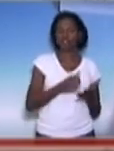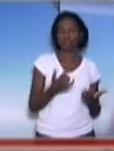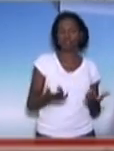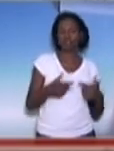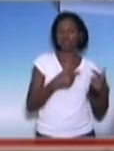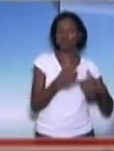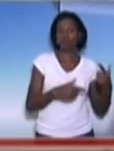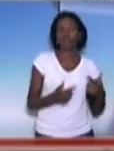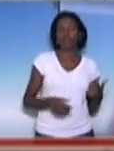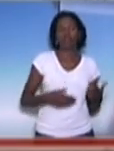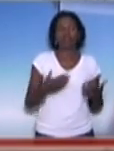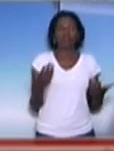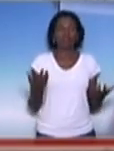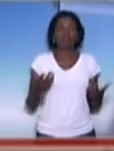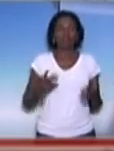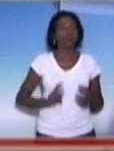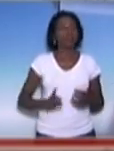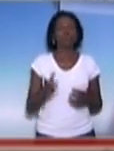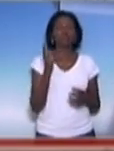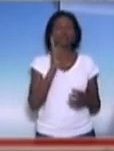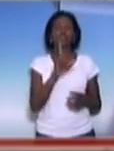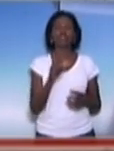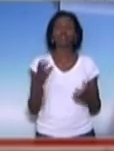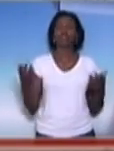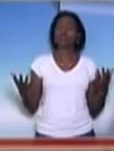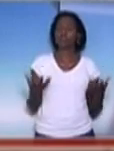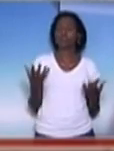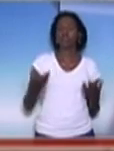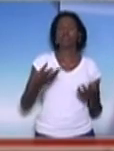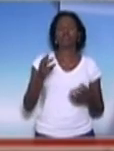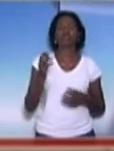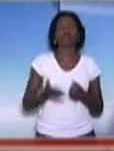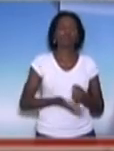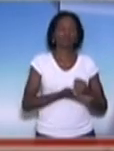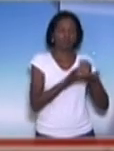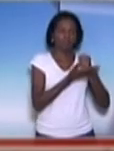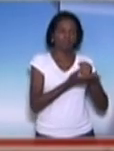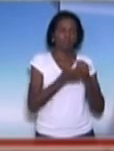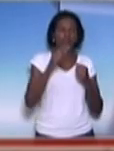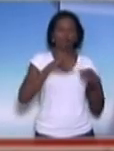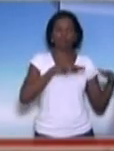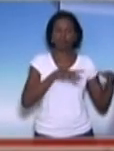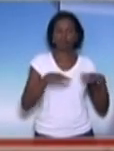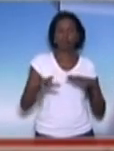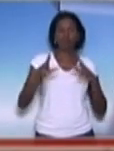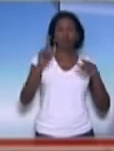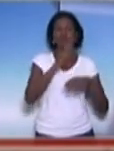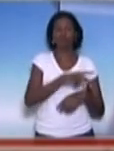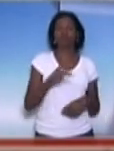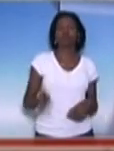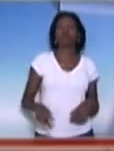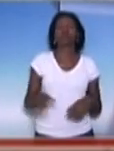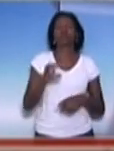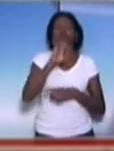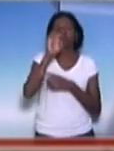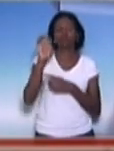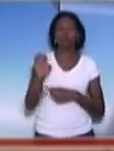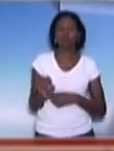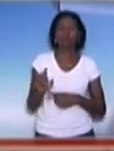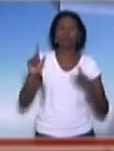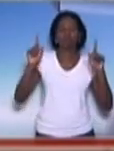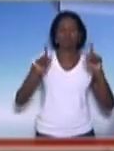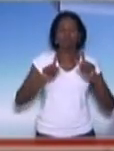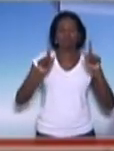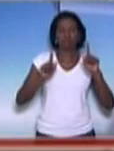aqui a minha intervenção, quero manifestar todo o nosso apoio aqui ao movimento dos professores da rede estadual, à greve dos professores.